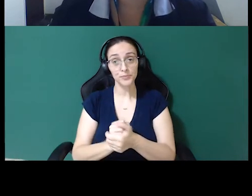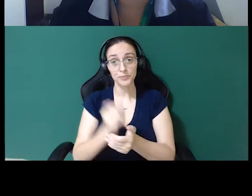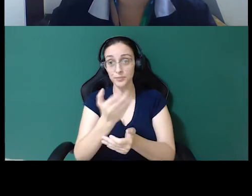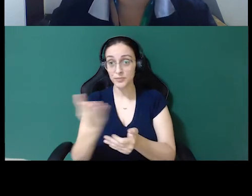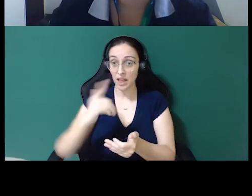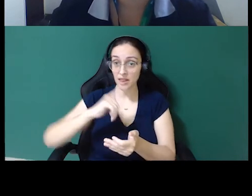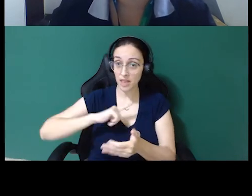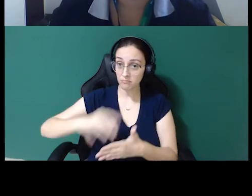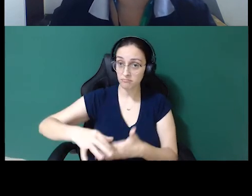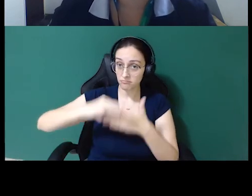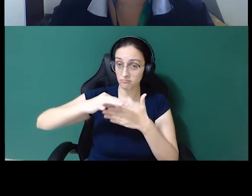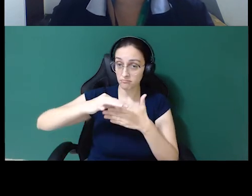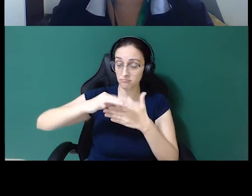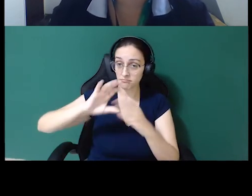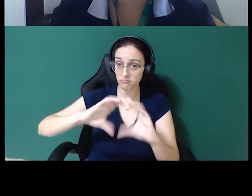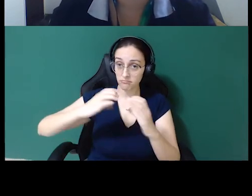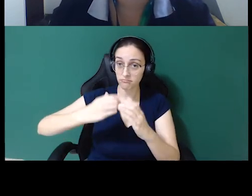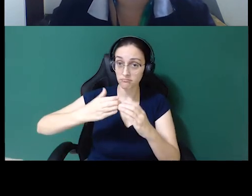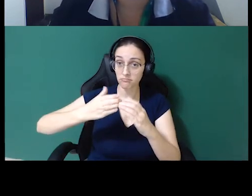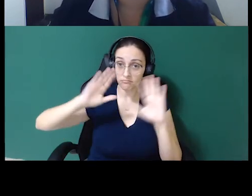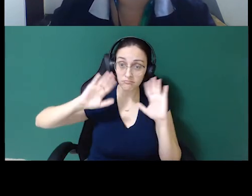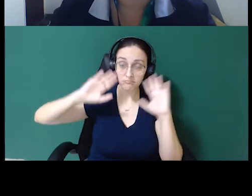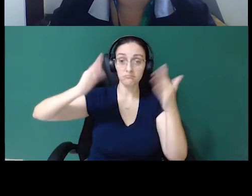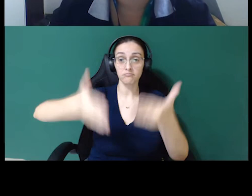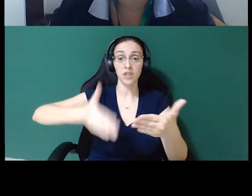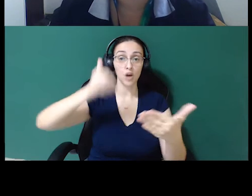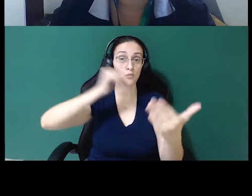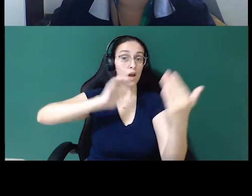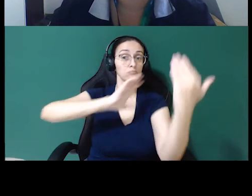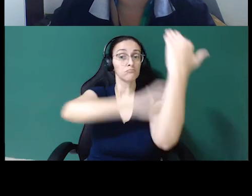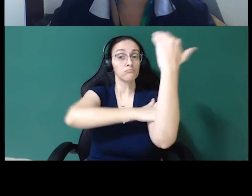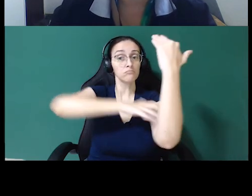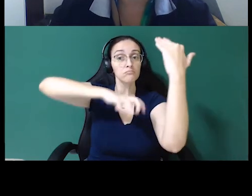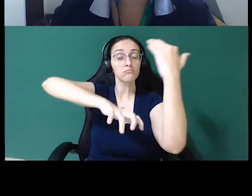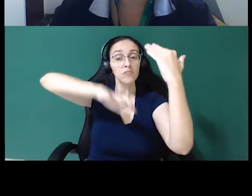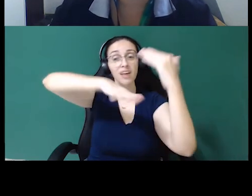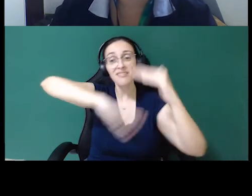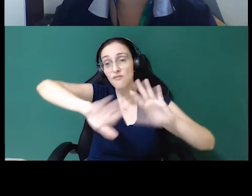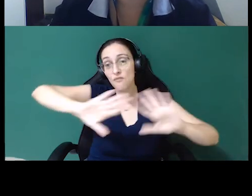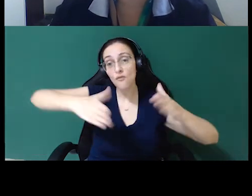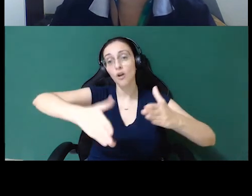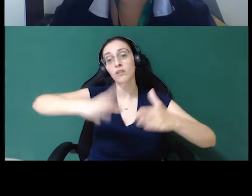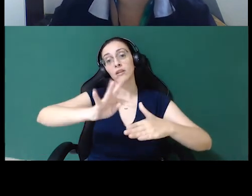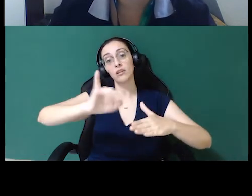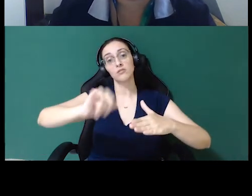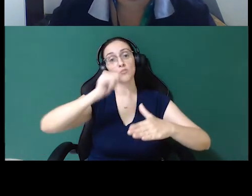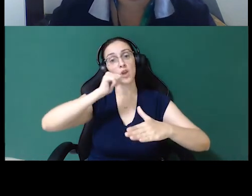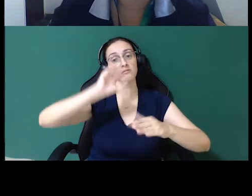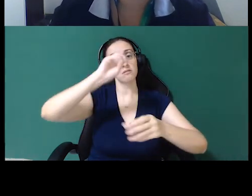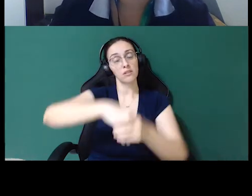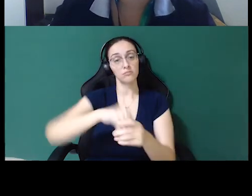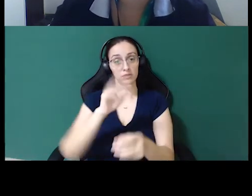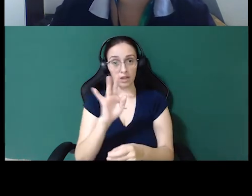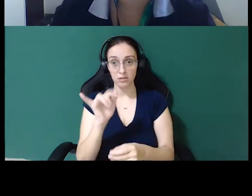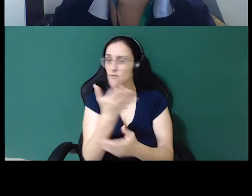tem uma liderança comunitária voltada para o empoderamento das mulheres na tecnologia? Não tem. O que é que você pode